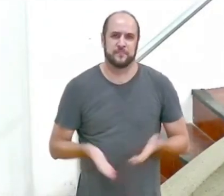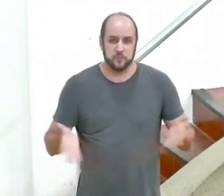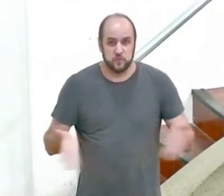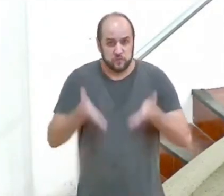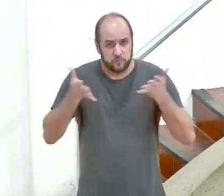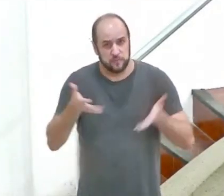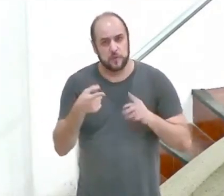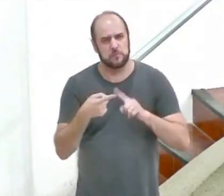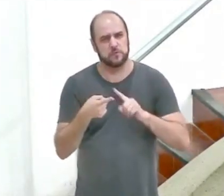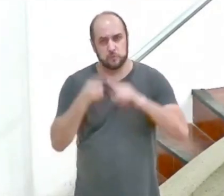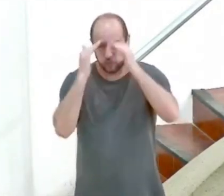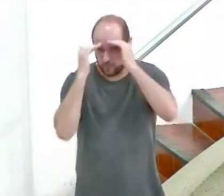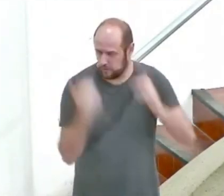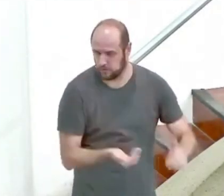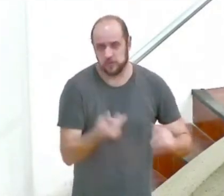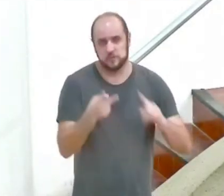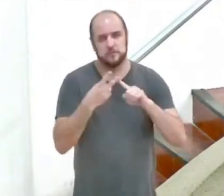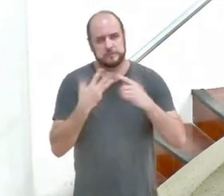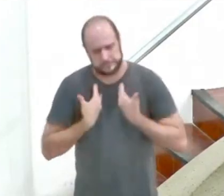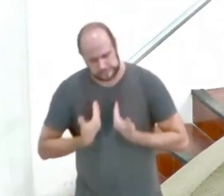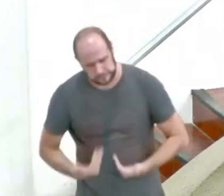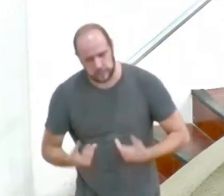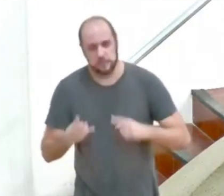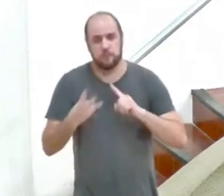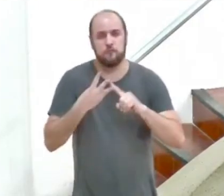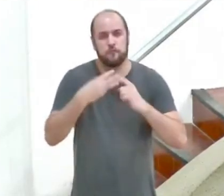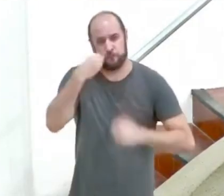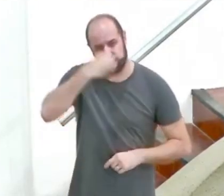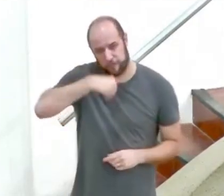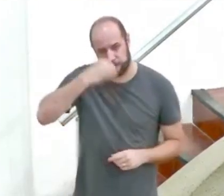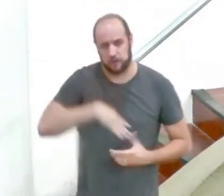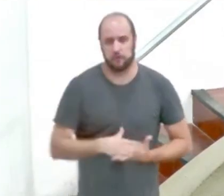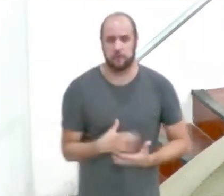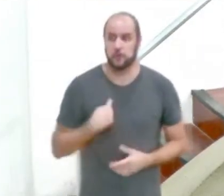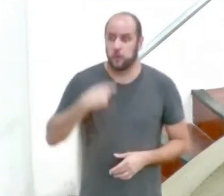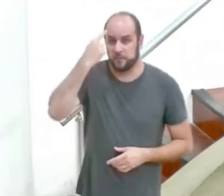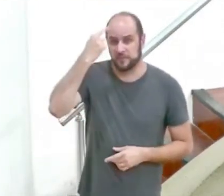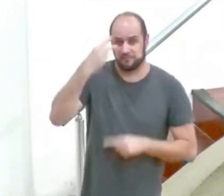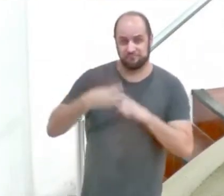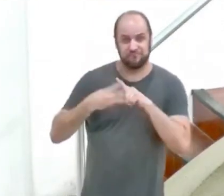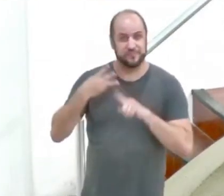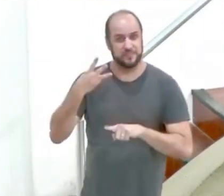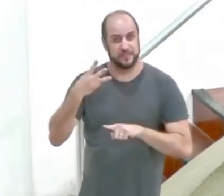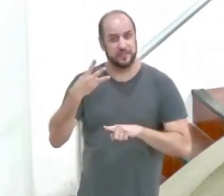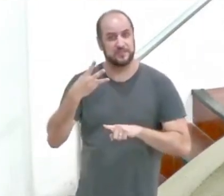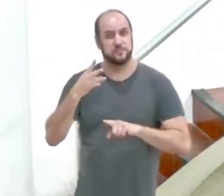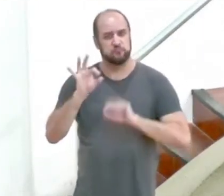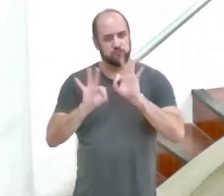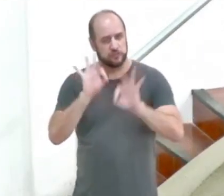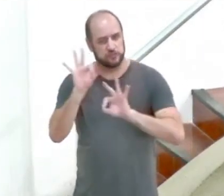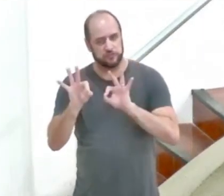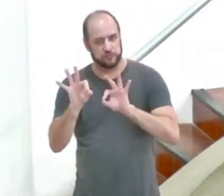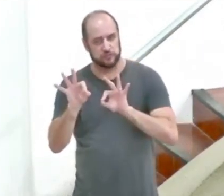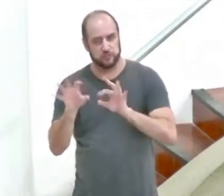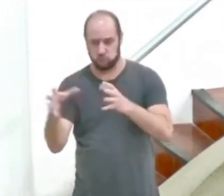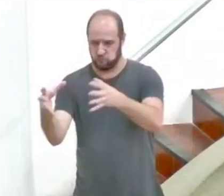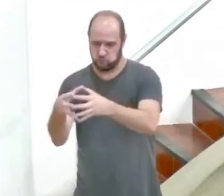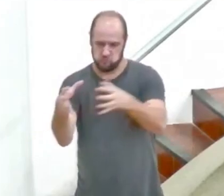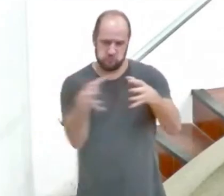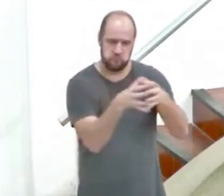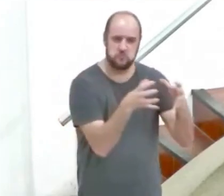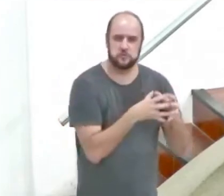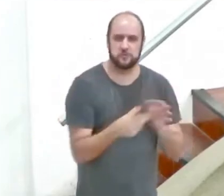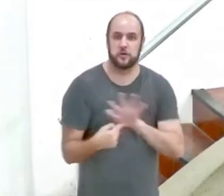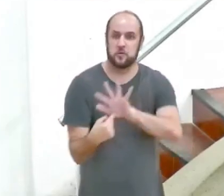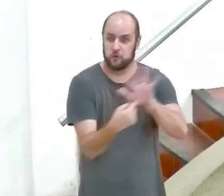e fracos e eu enxergo aqui o apóstolo Paulo dando essas três razões cada uma para um grupo eu gostaria de